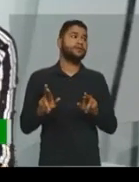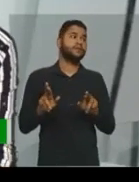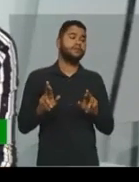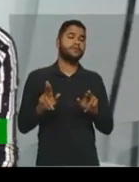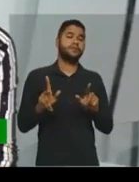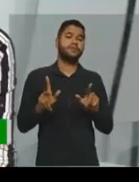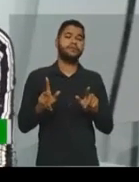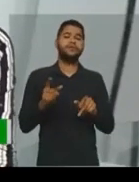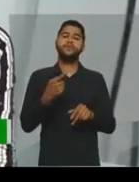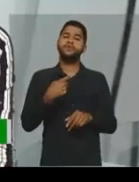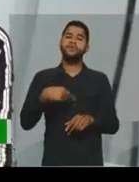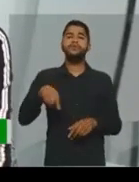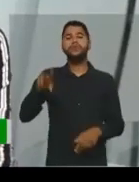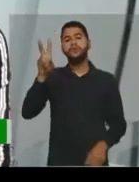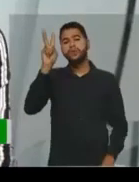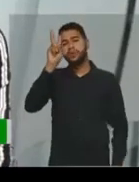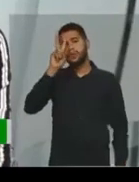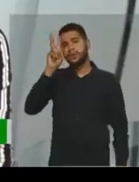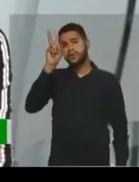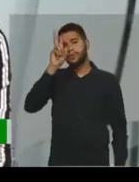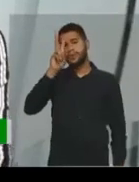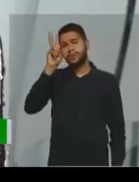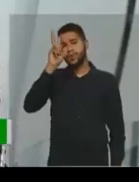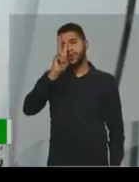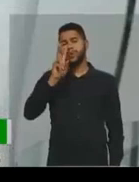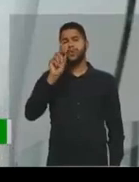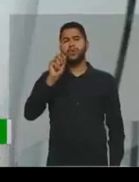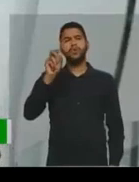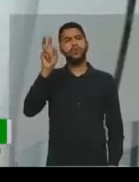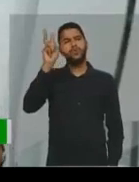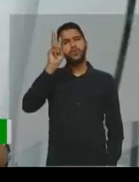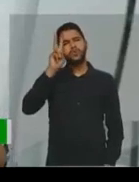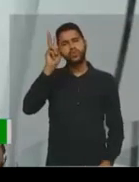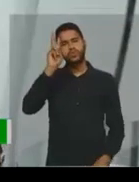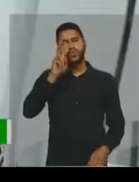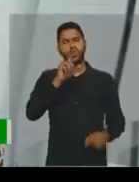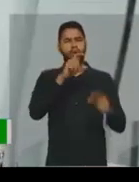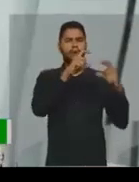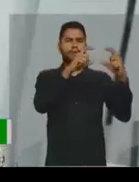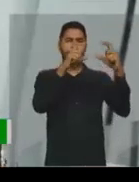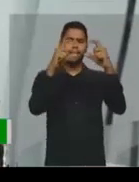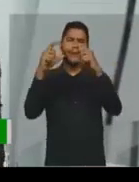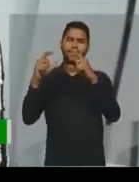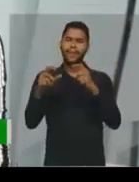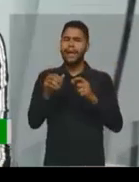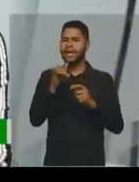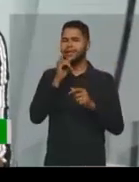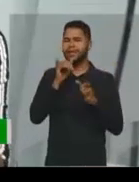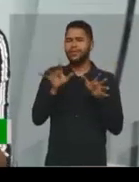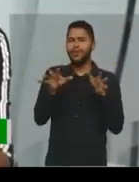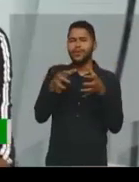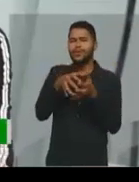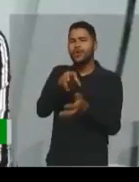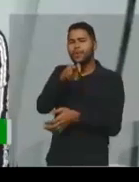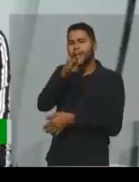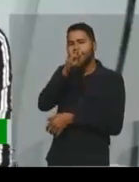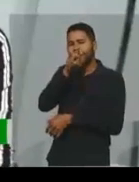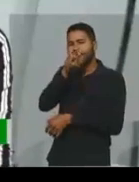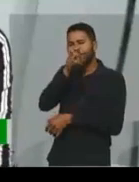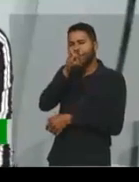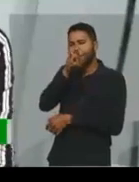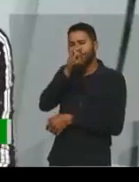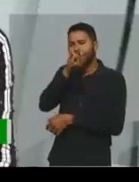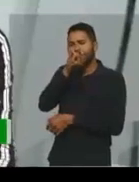E aí, nós estamos lembrando aqui das histórias em quadrinhos em turma da Mônica, né? Que tem